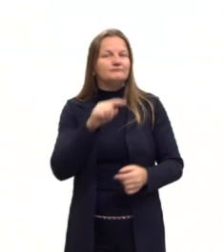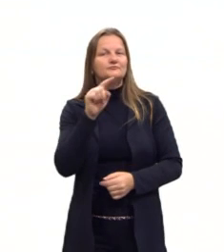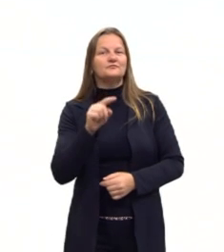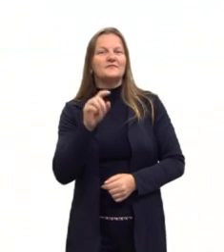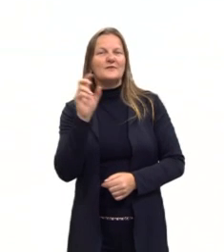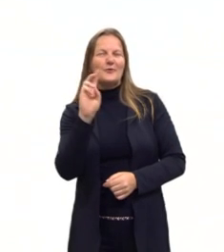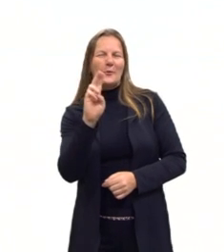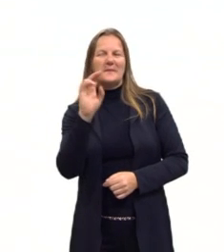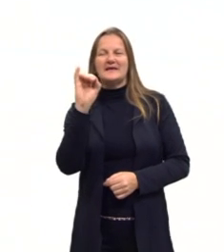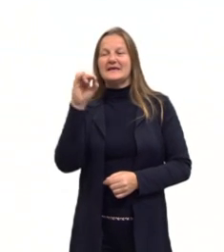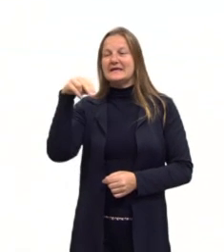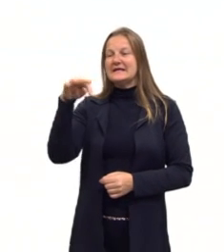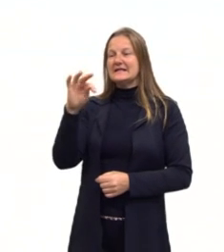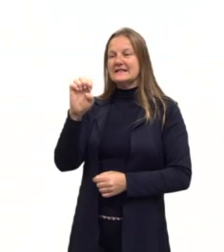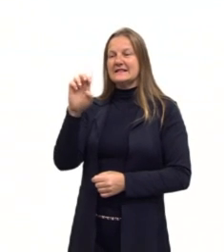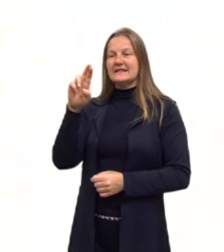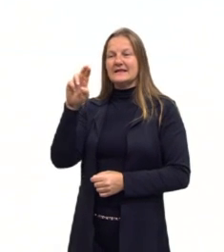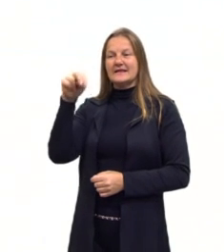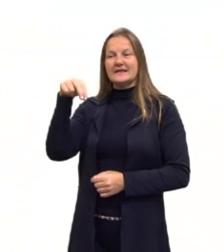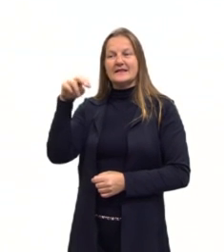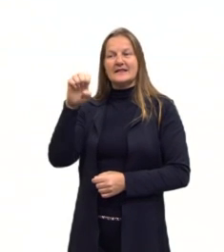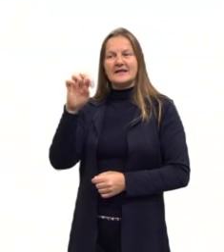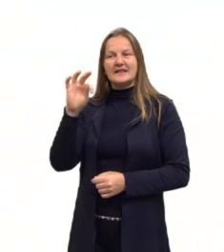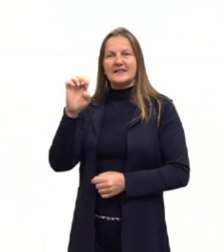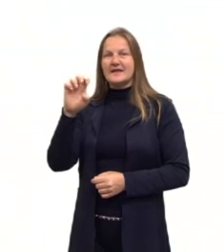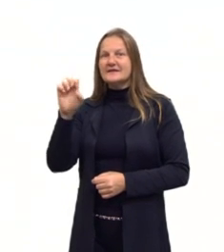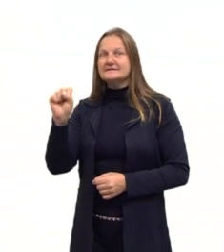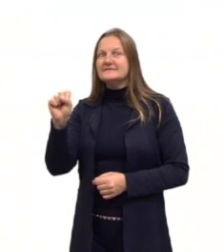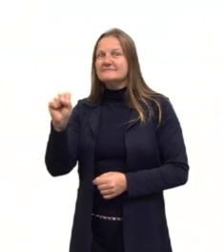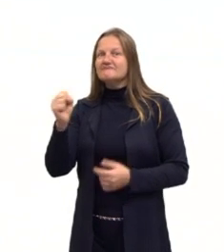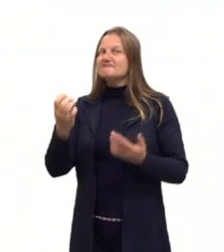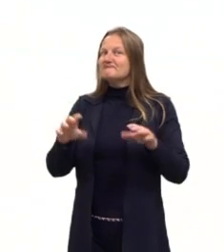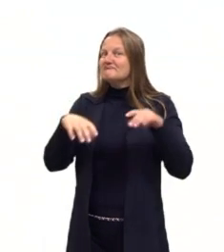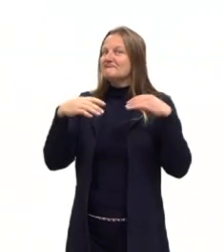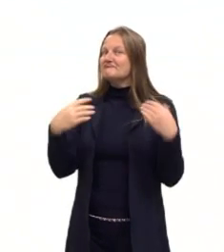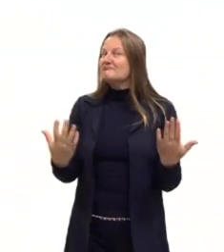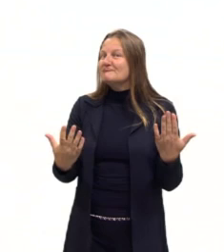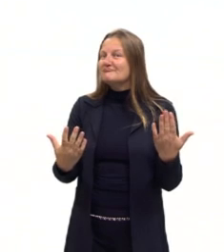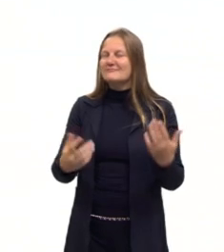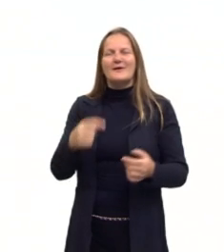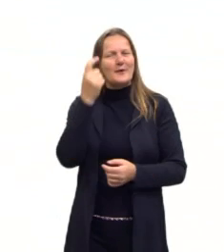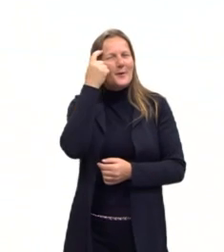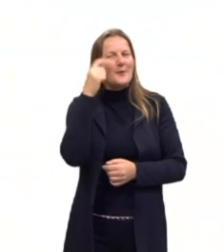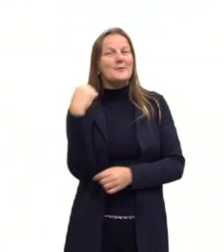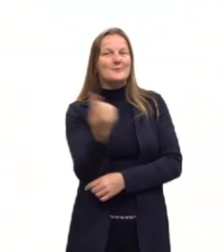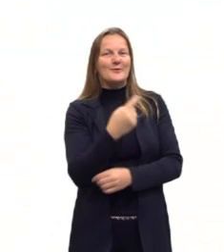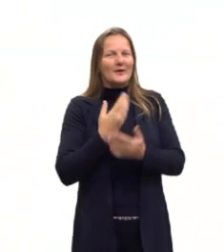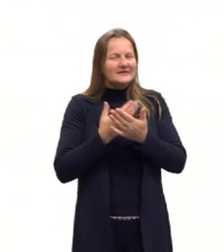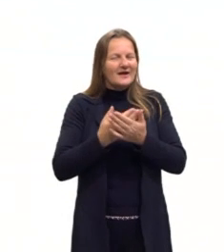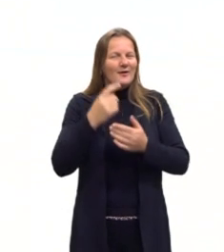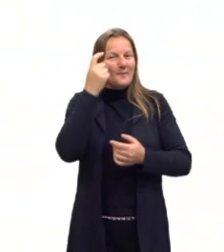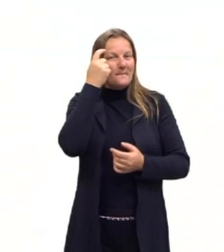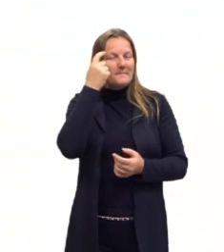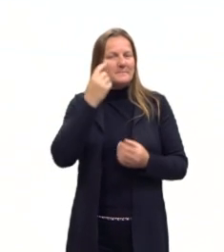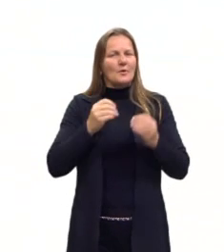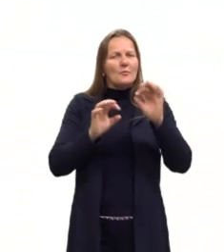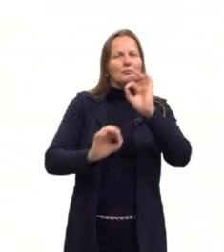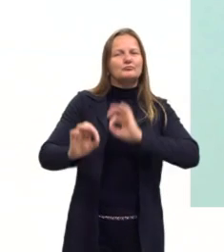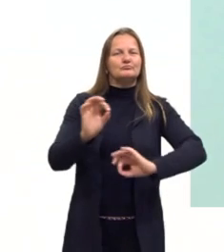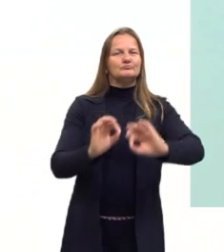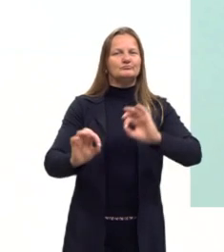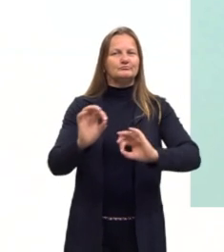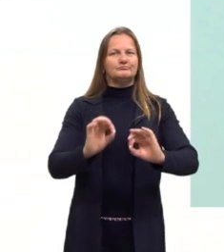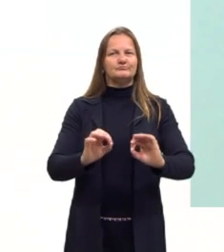de internetês. E a gente vai pensar então um pouquinho sobre isso, pensar como isso se organiza.